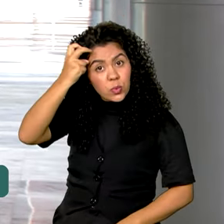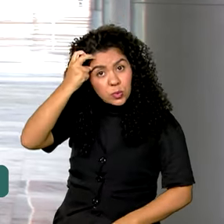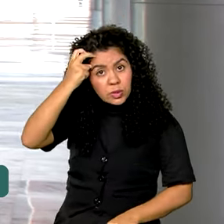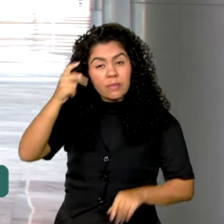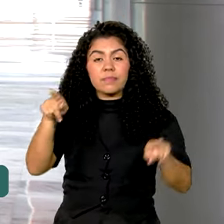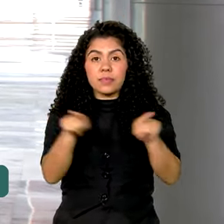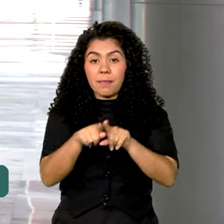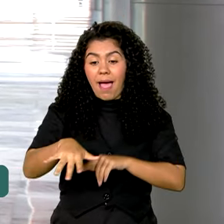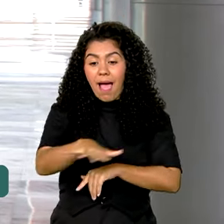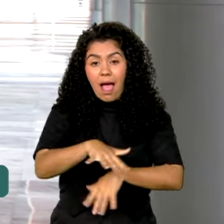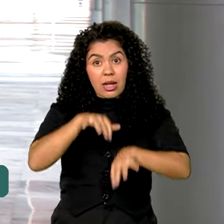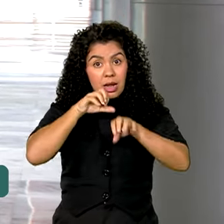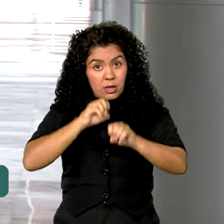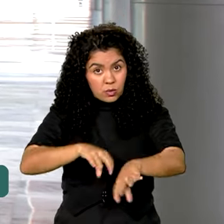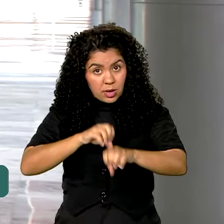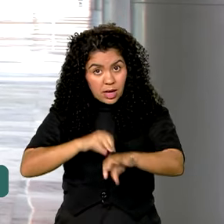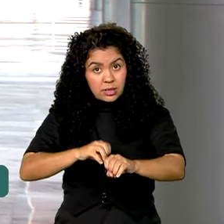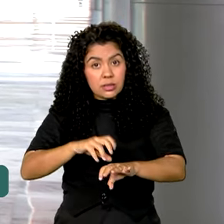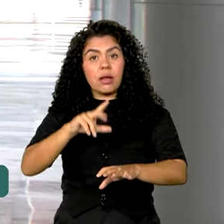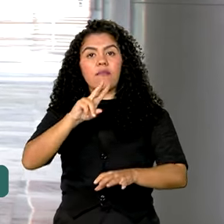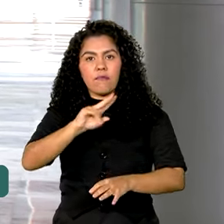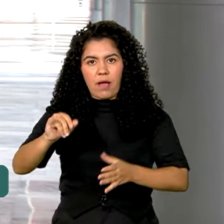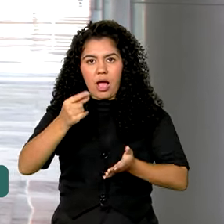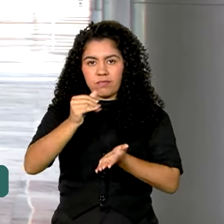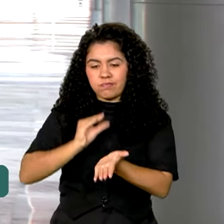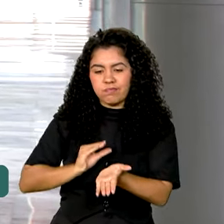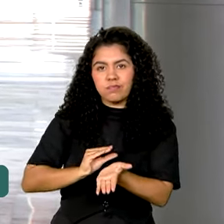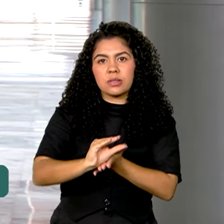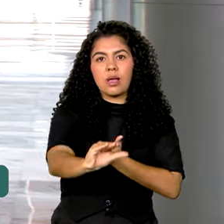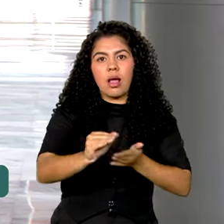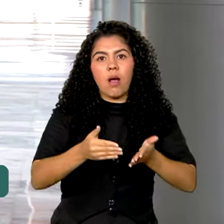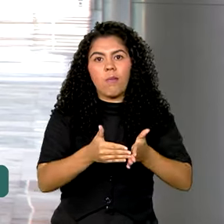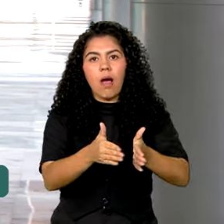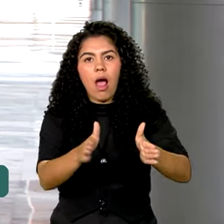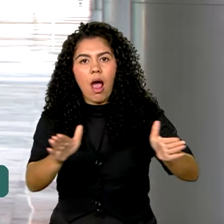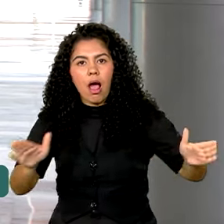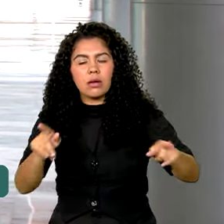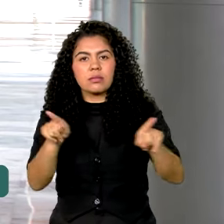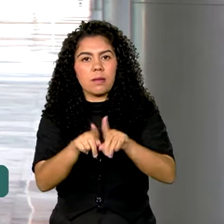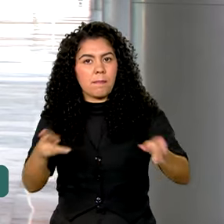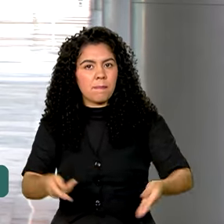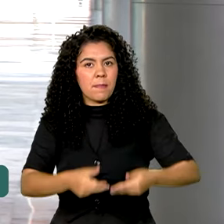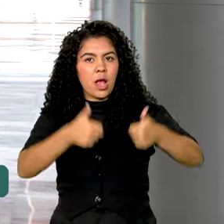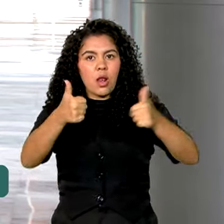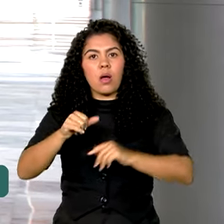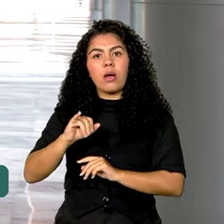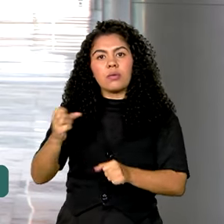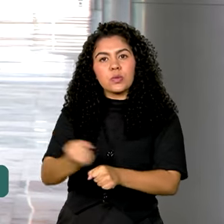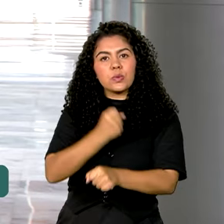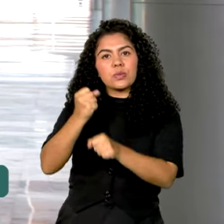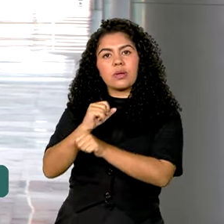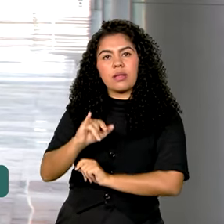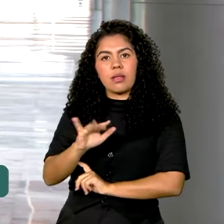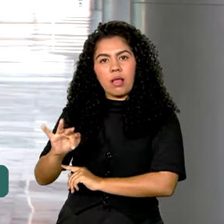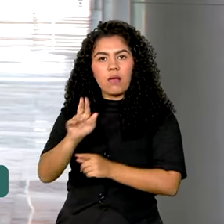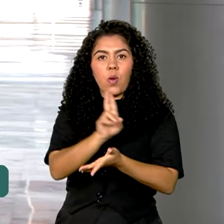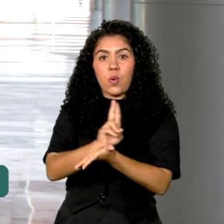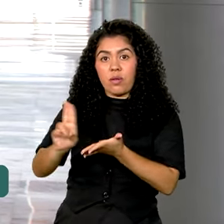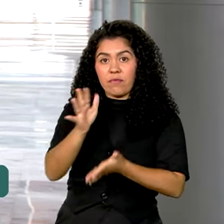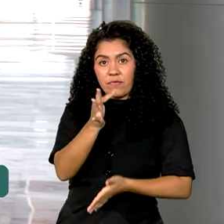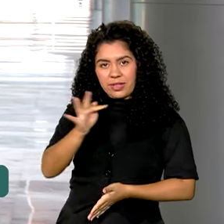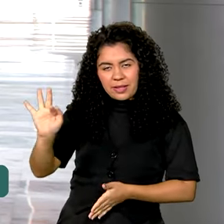educação, serão feitos anúncios de expansão e fortalecimento de institutos e universidades federais.